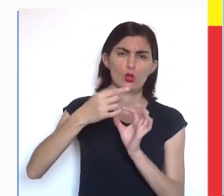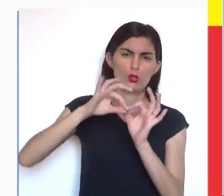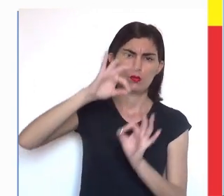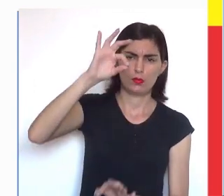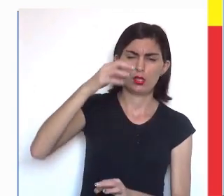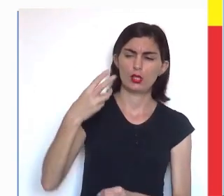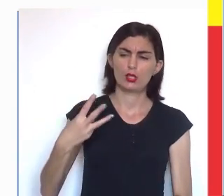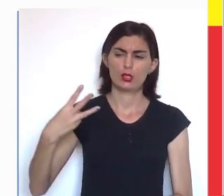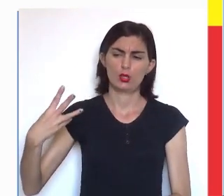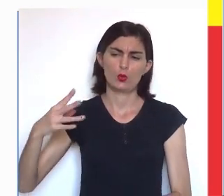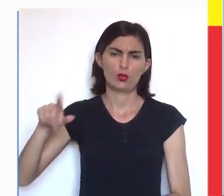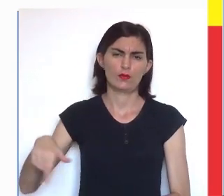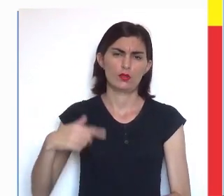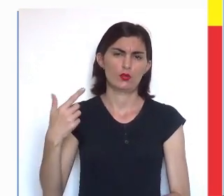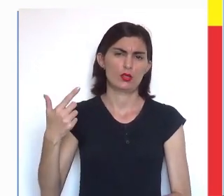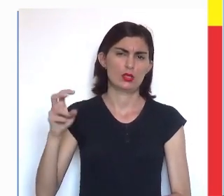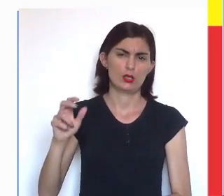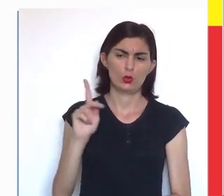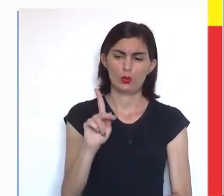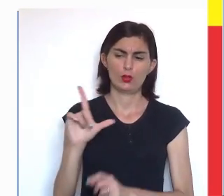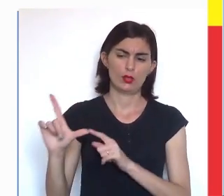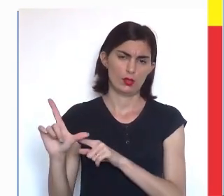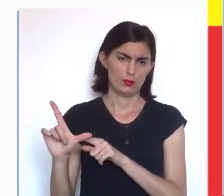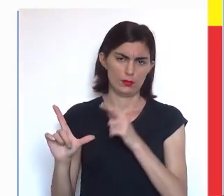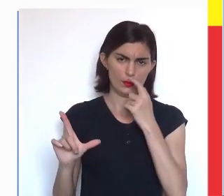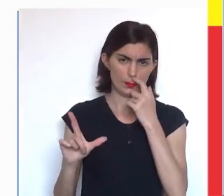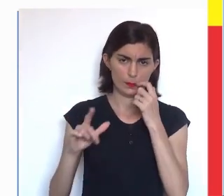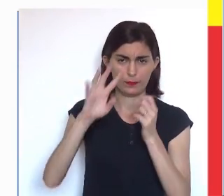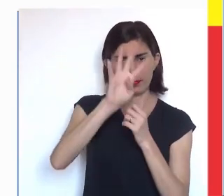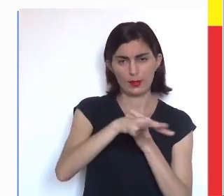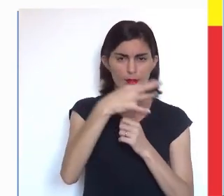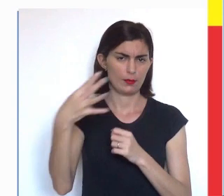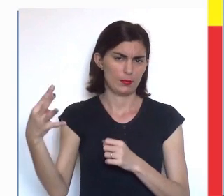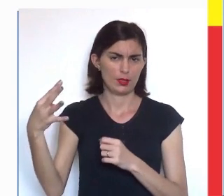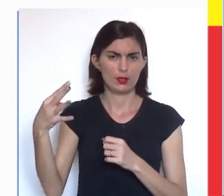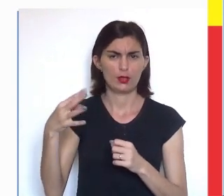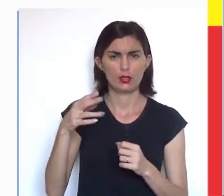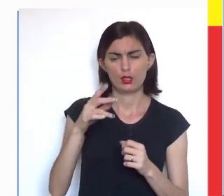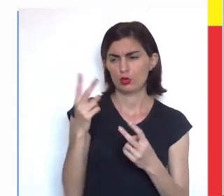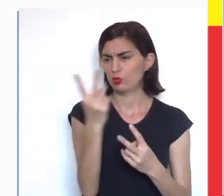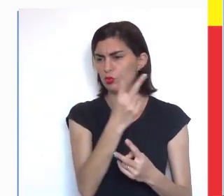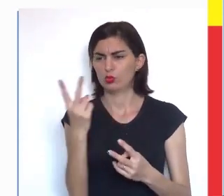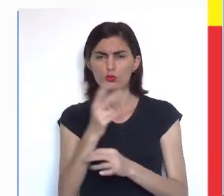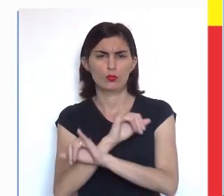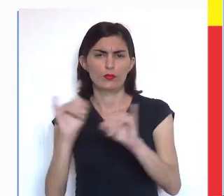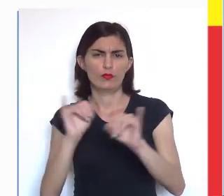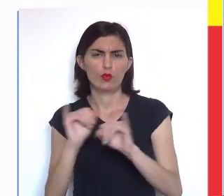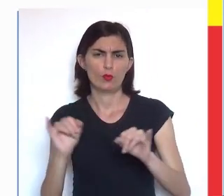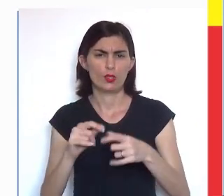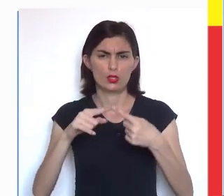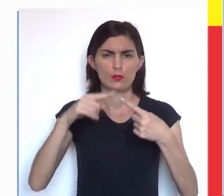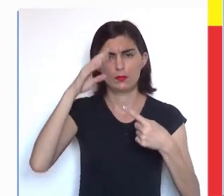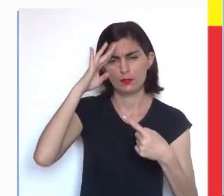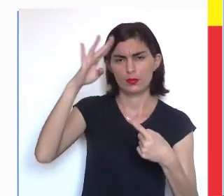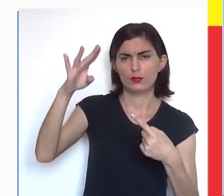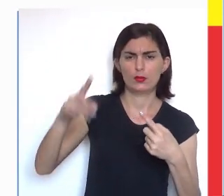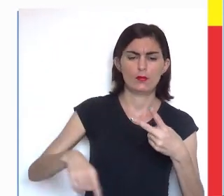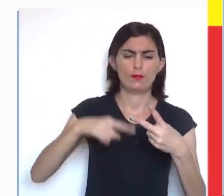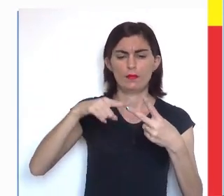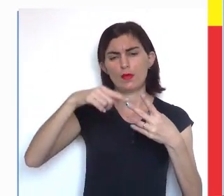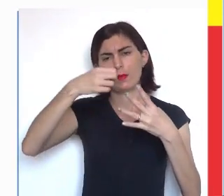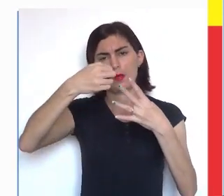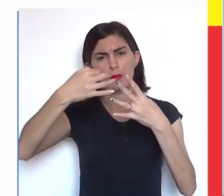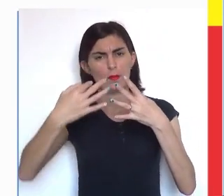e 34,5 quilos. Então, a tabela de dupla entrada tem a informação principal.